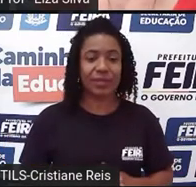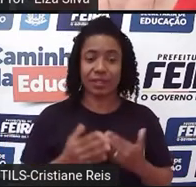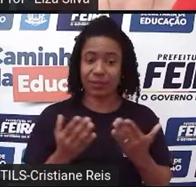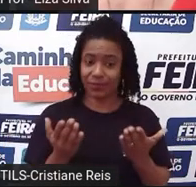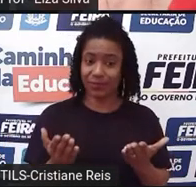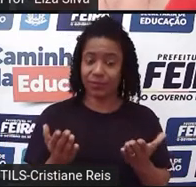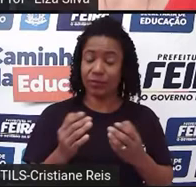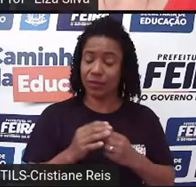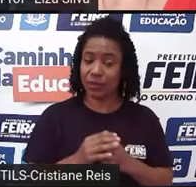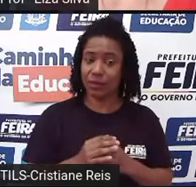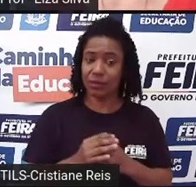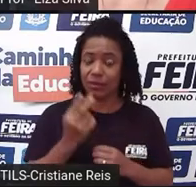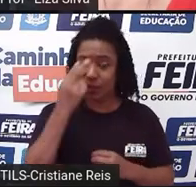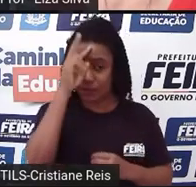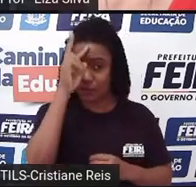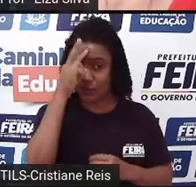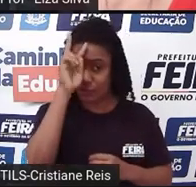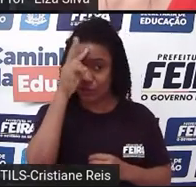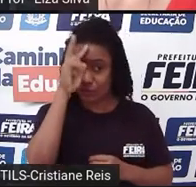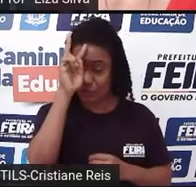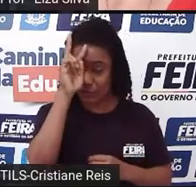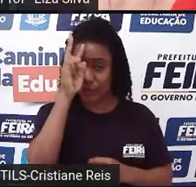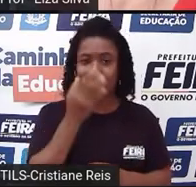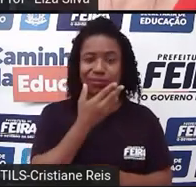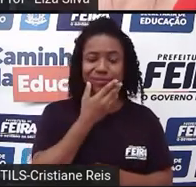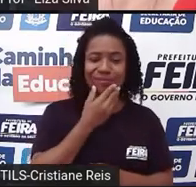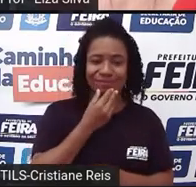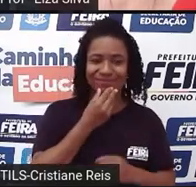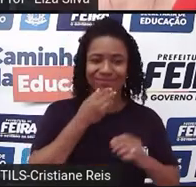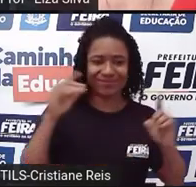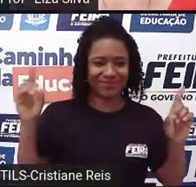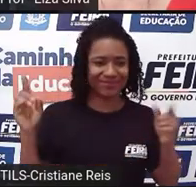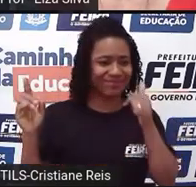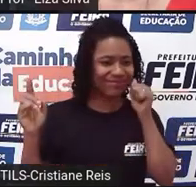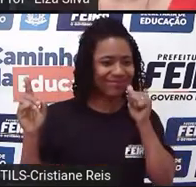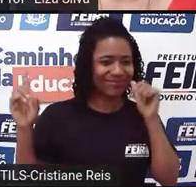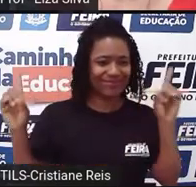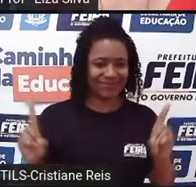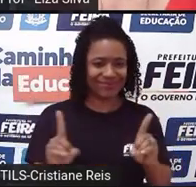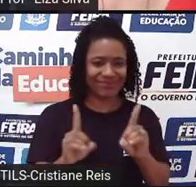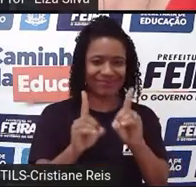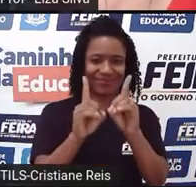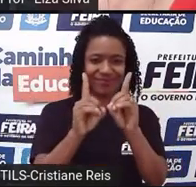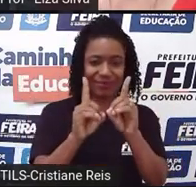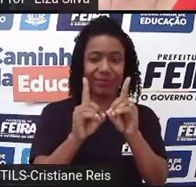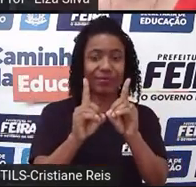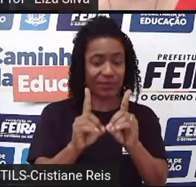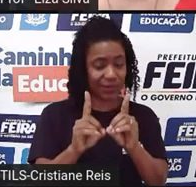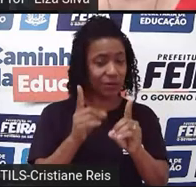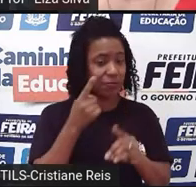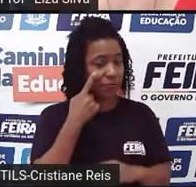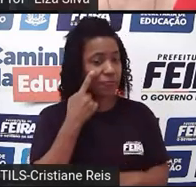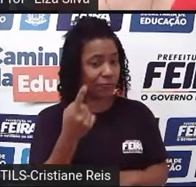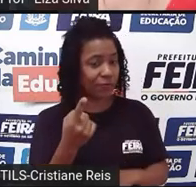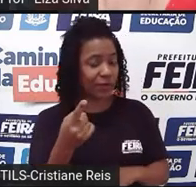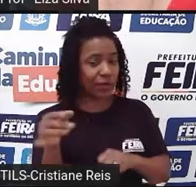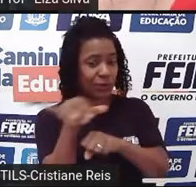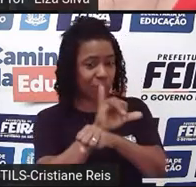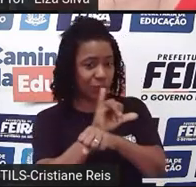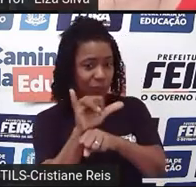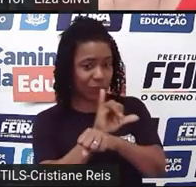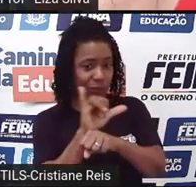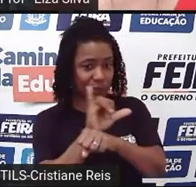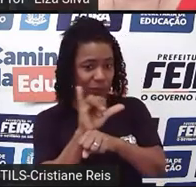Julieta, eu vou exibir para vocês esse vídeo que está disponível no YouTube e vocês podem recorrer, caso possam,